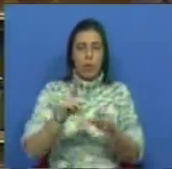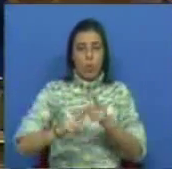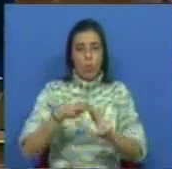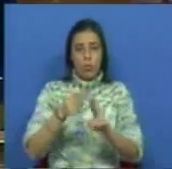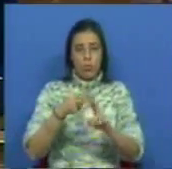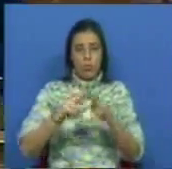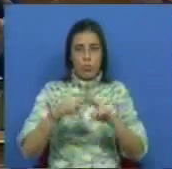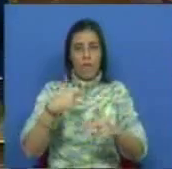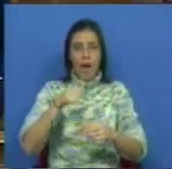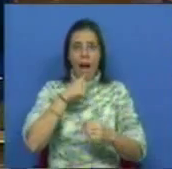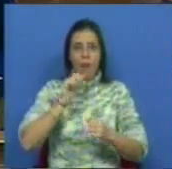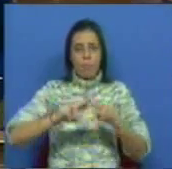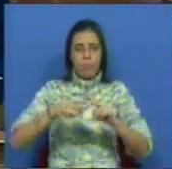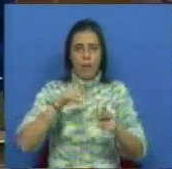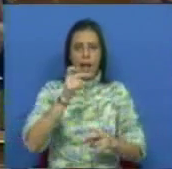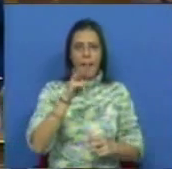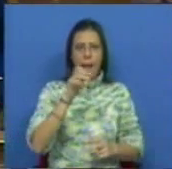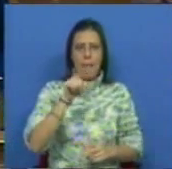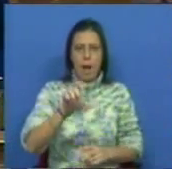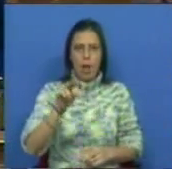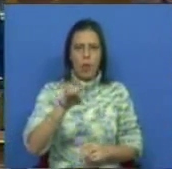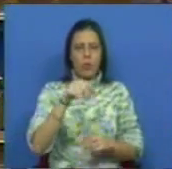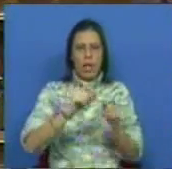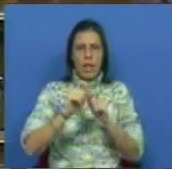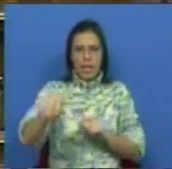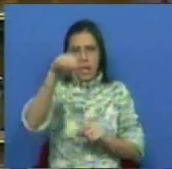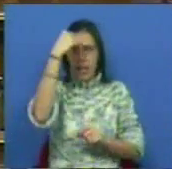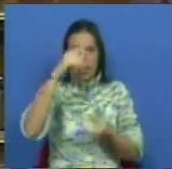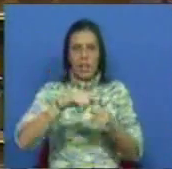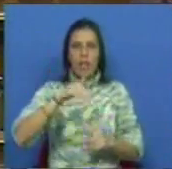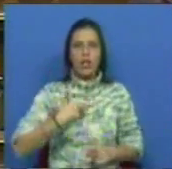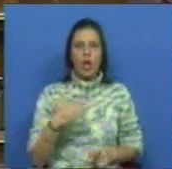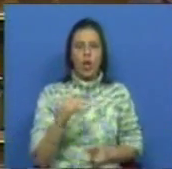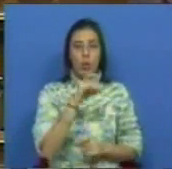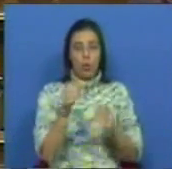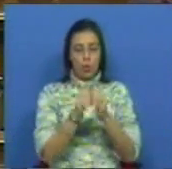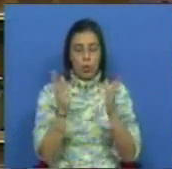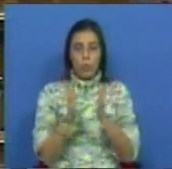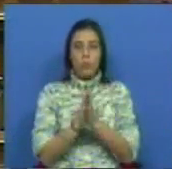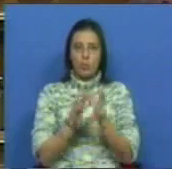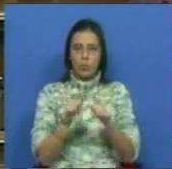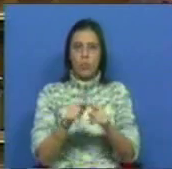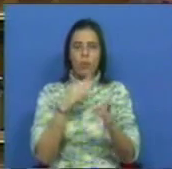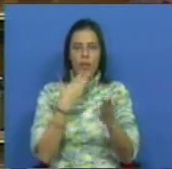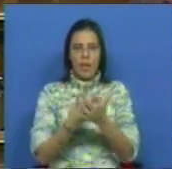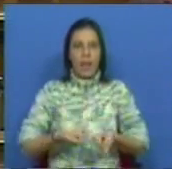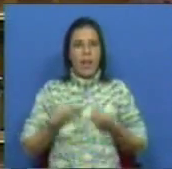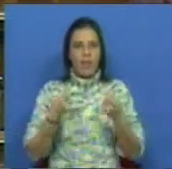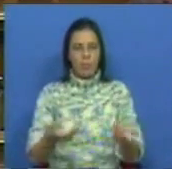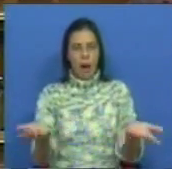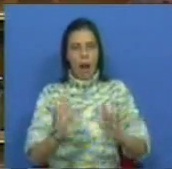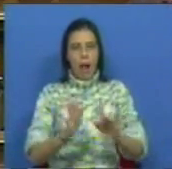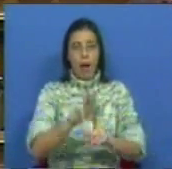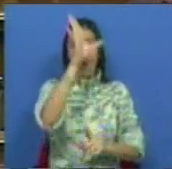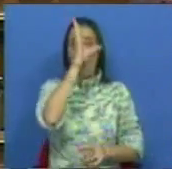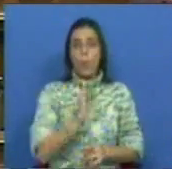de uma destas grandes barragens, Ramal do Lozã, linha do Alentejo, linha do Douro, tudo isso são fruto do desinvestimento